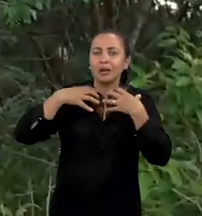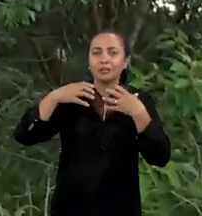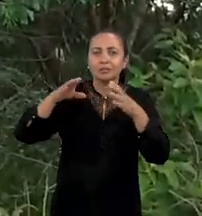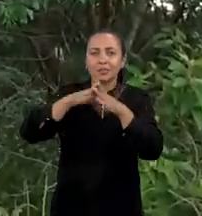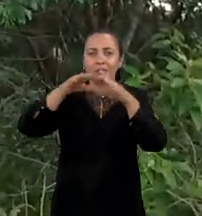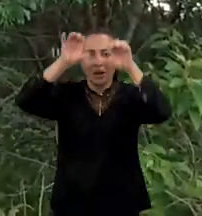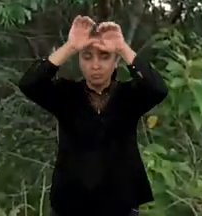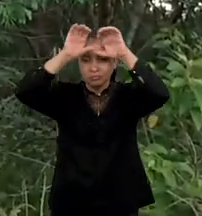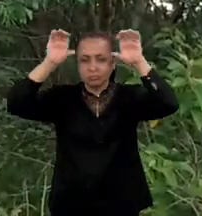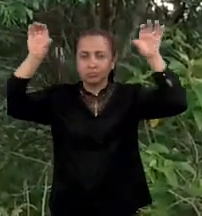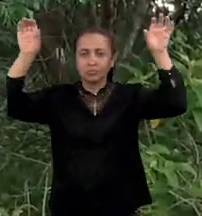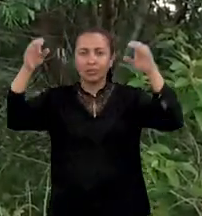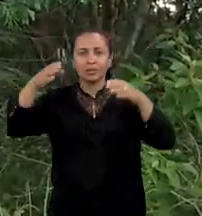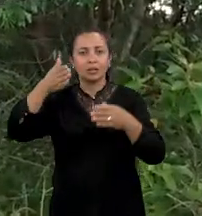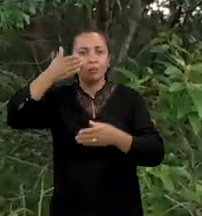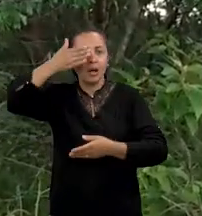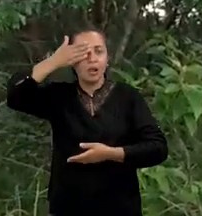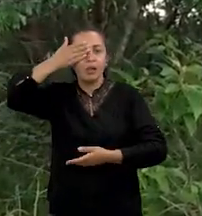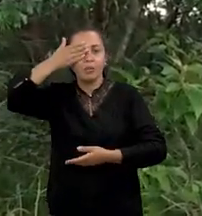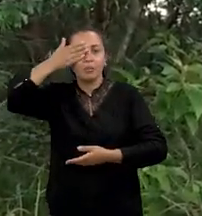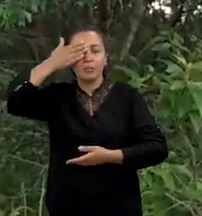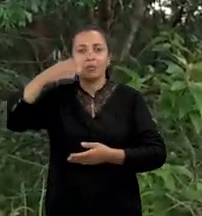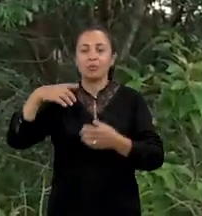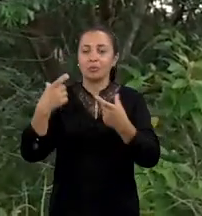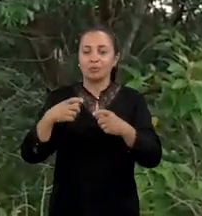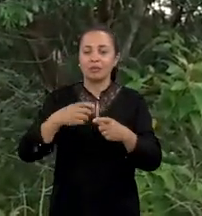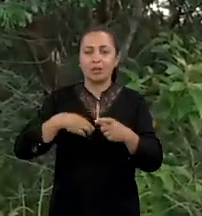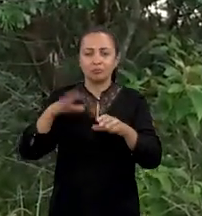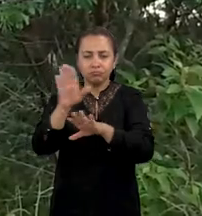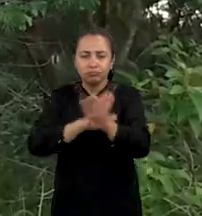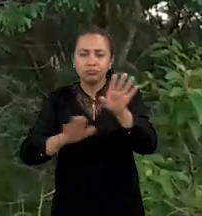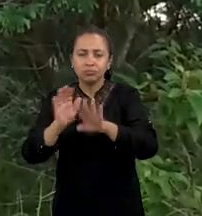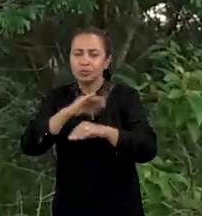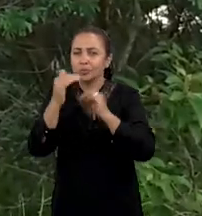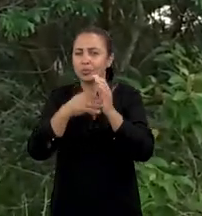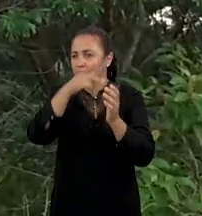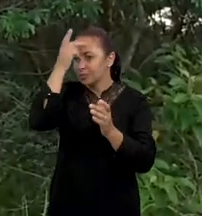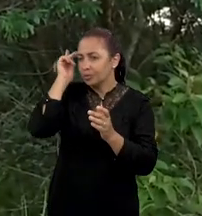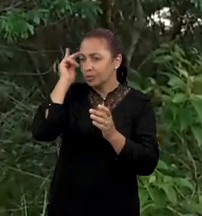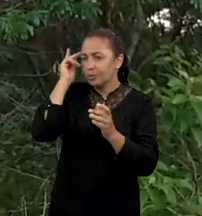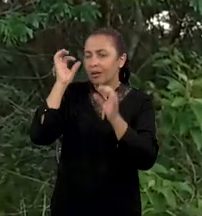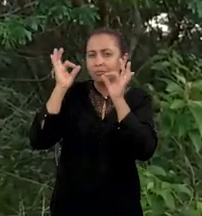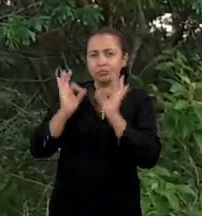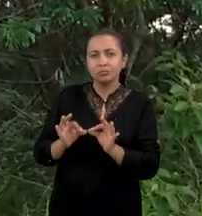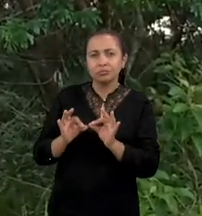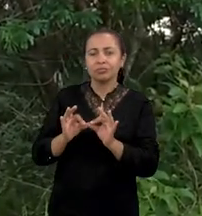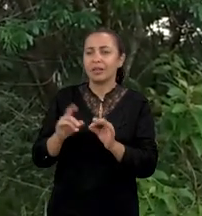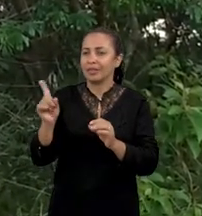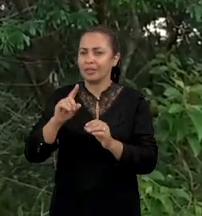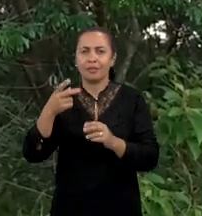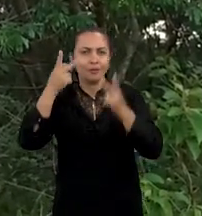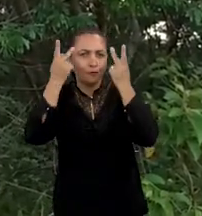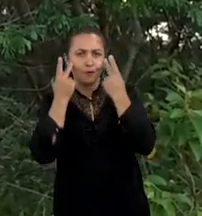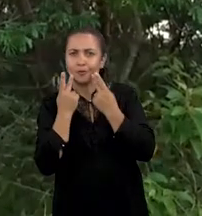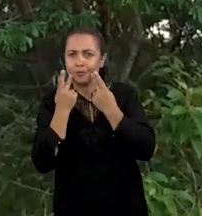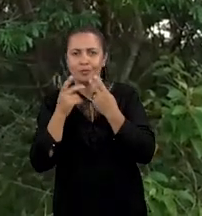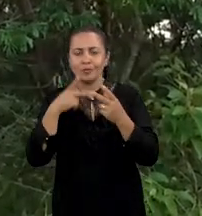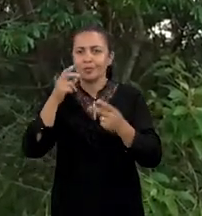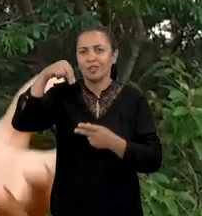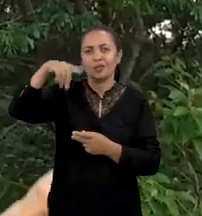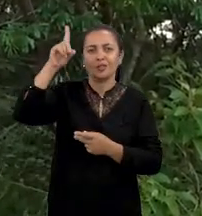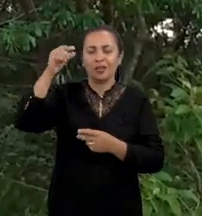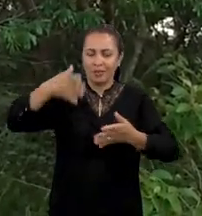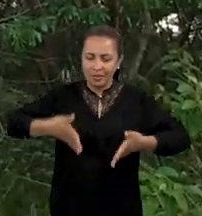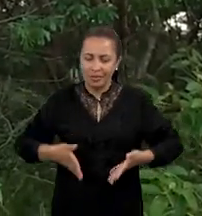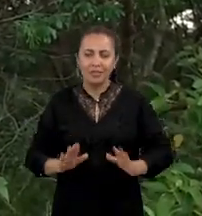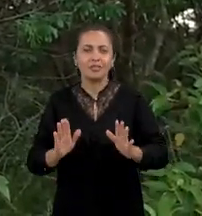também Lampião, que foi o cabra mais valente. Defendo toda essa gente com razão de defender. Não me envergonho de dizer que no